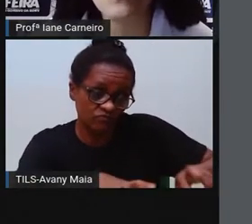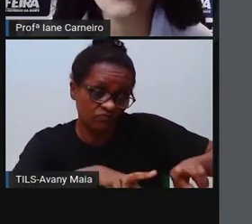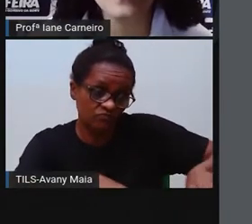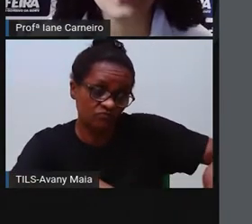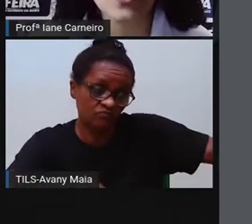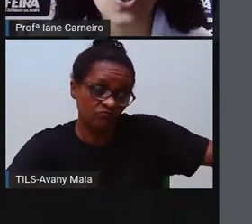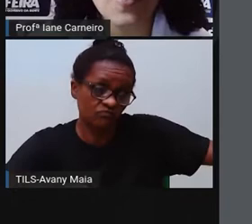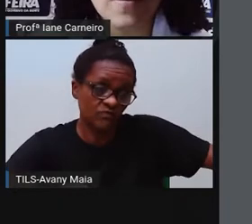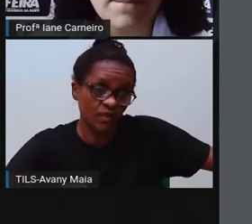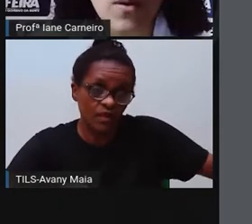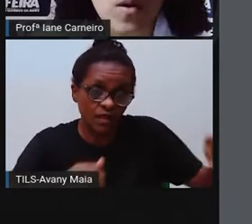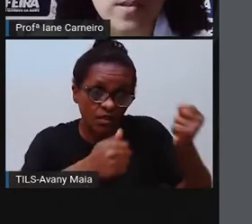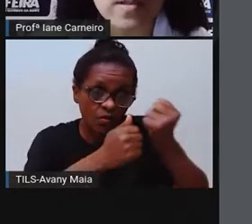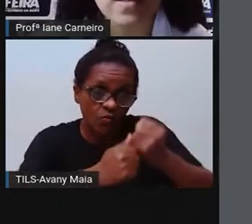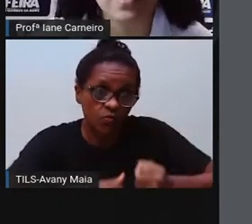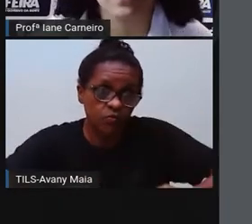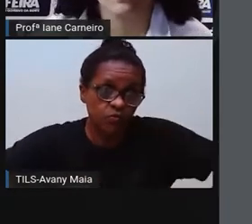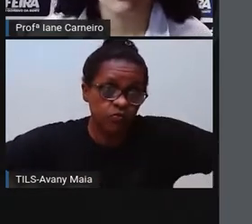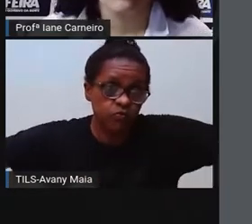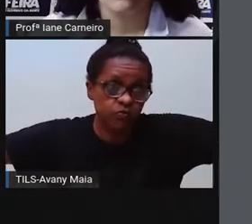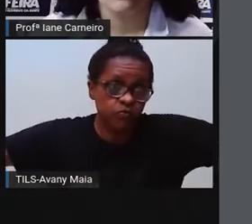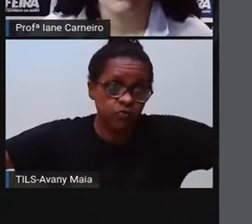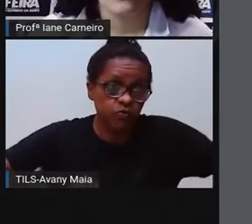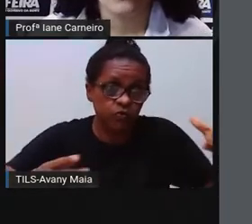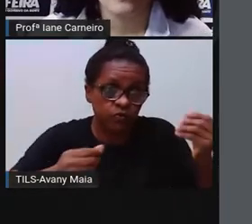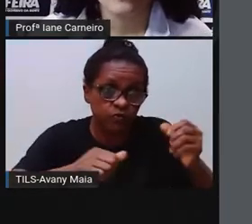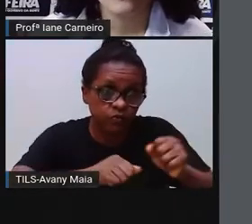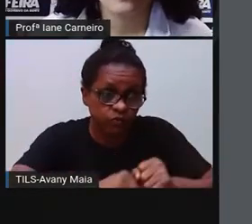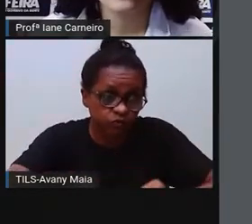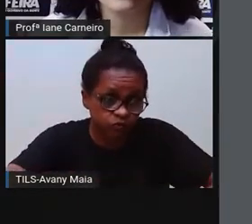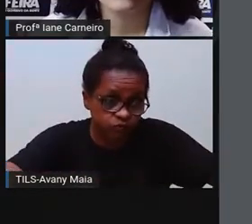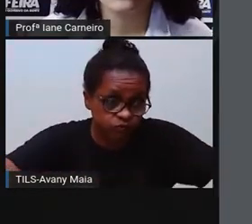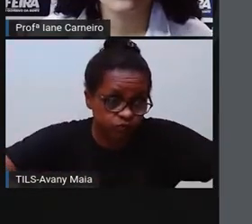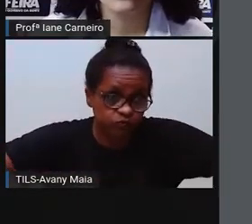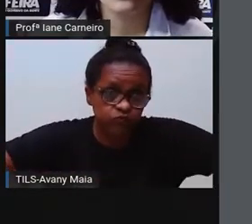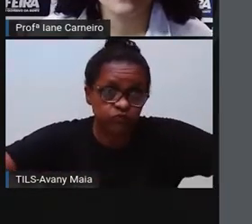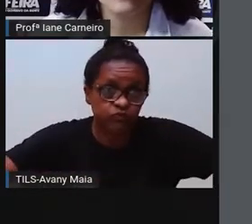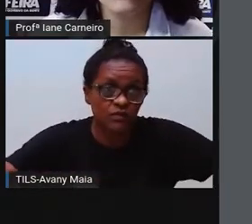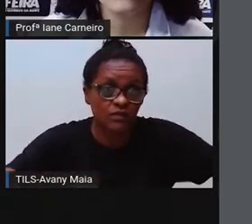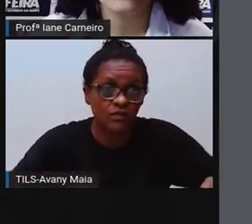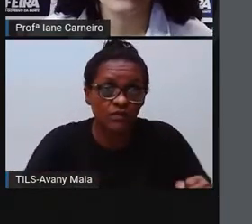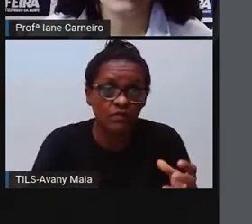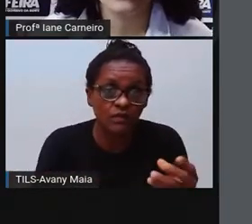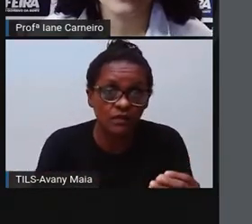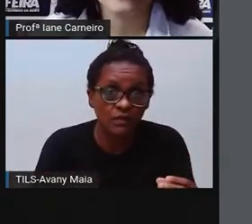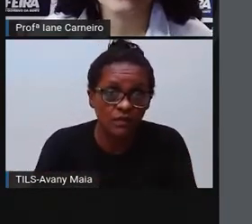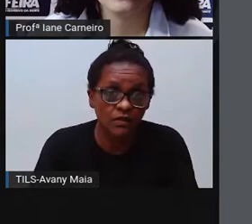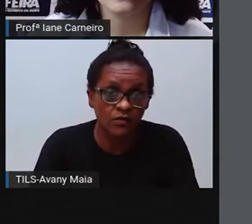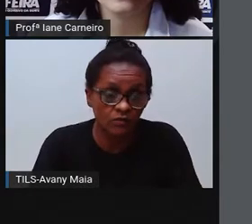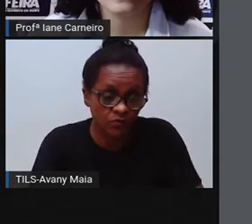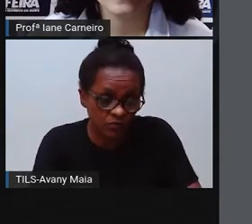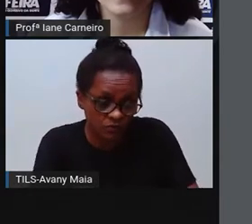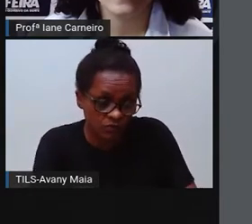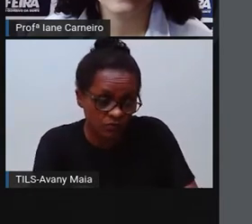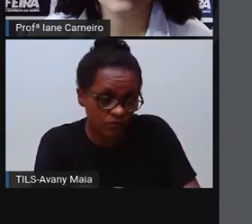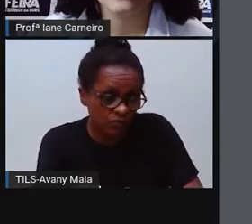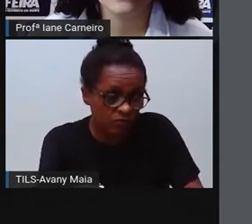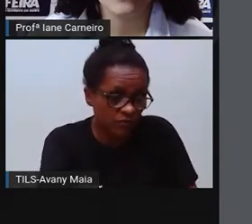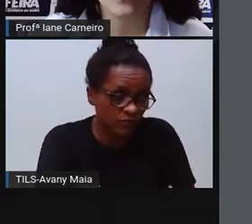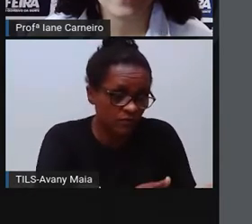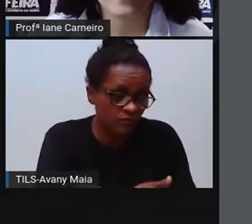formam um enorme bosque? Olha quantas. Uma, duas, três,